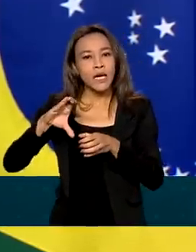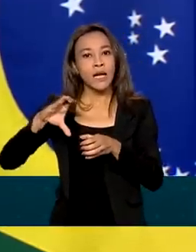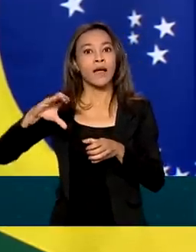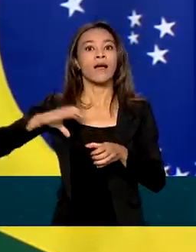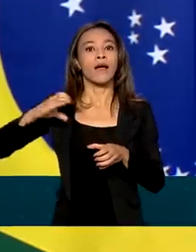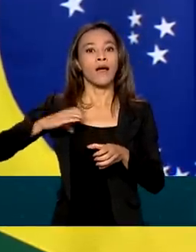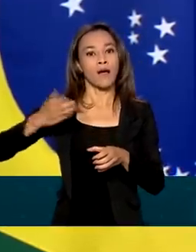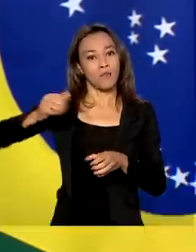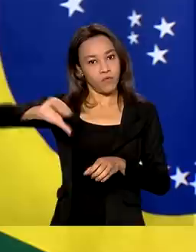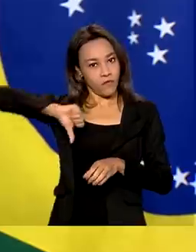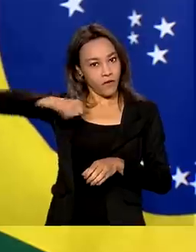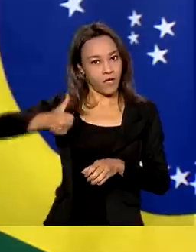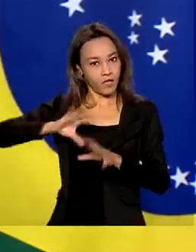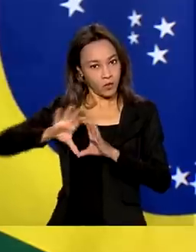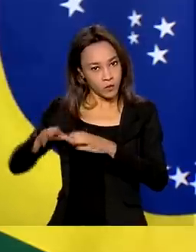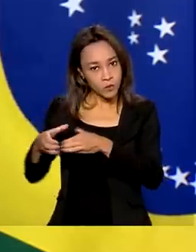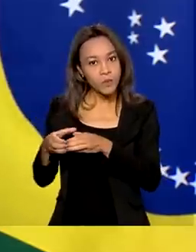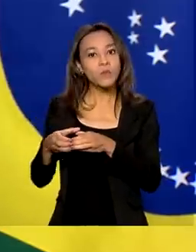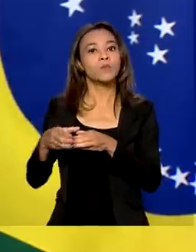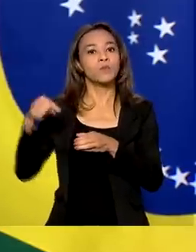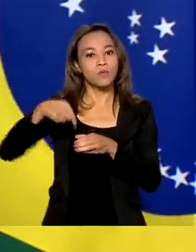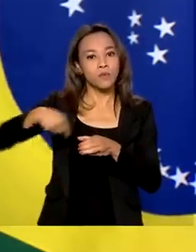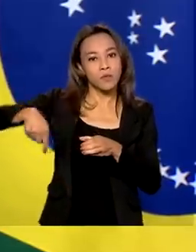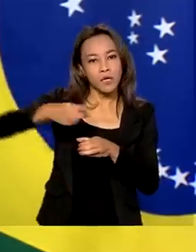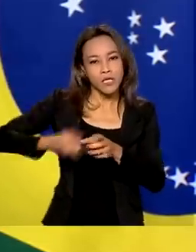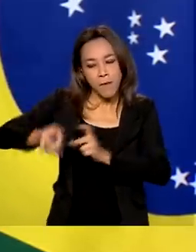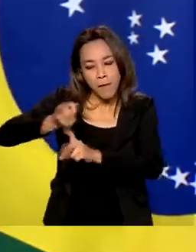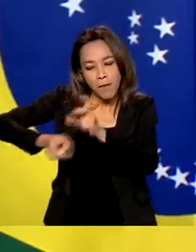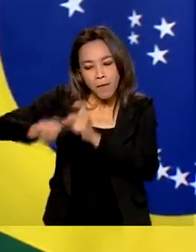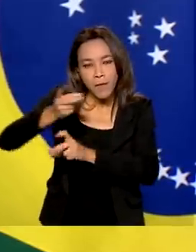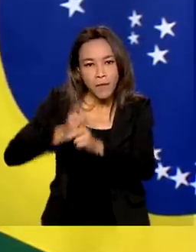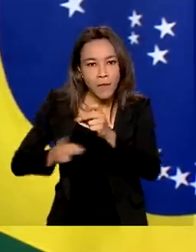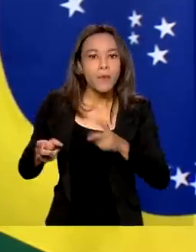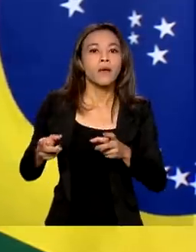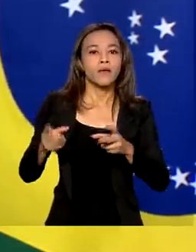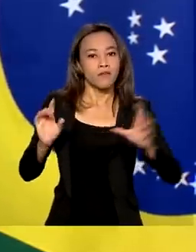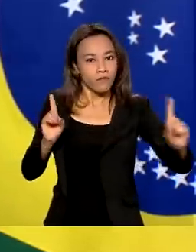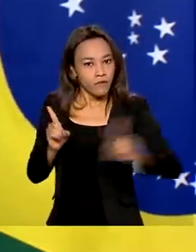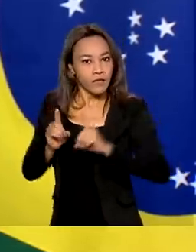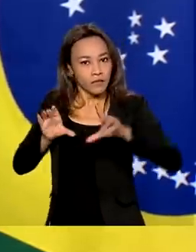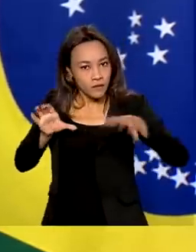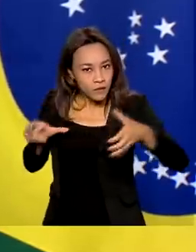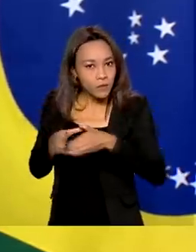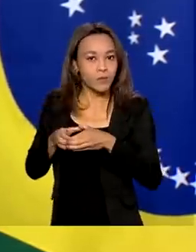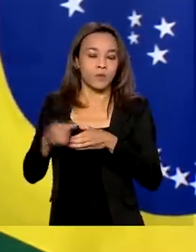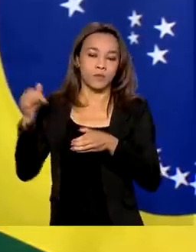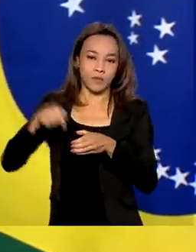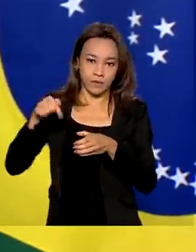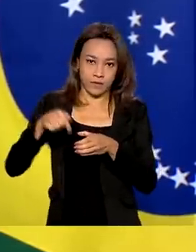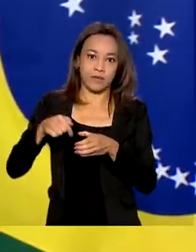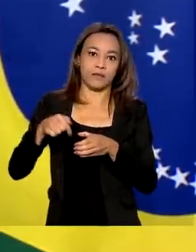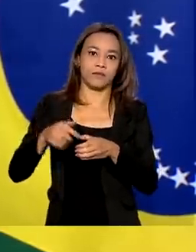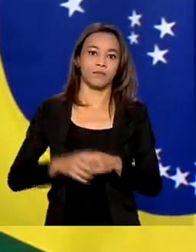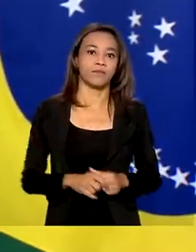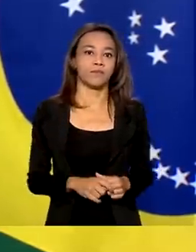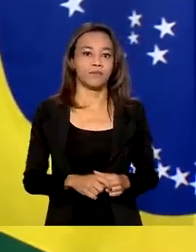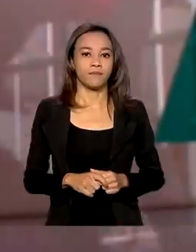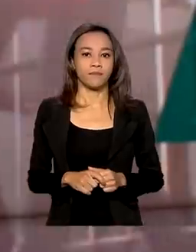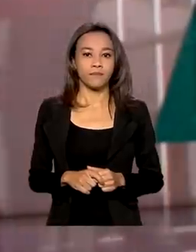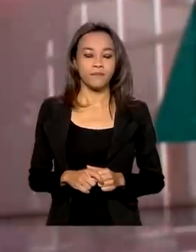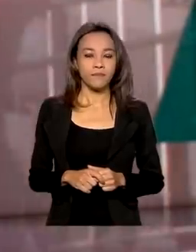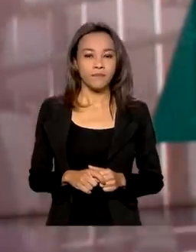mas ao enorme mercado do que Cabo Verde faz parte, que é o mercado da CDO.